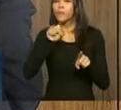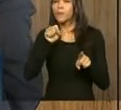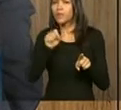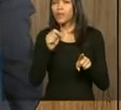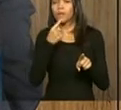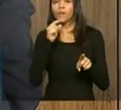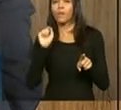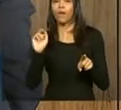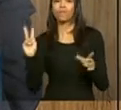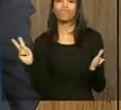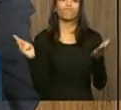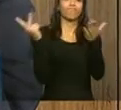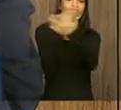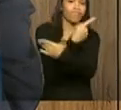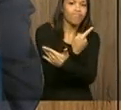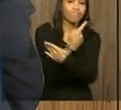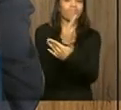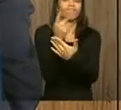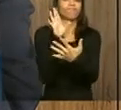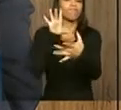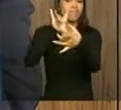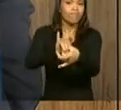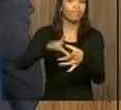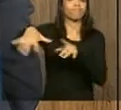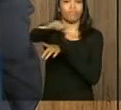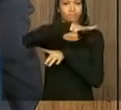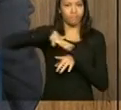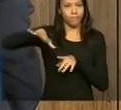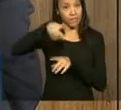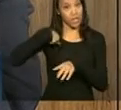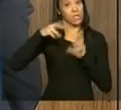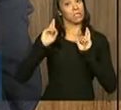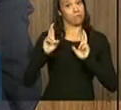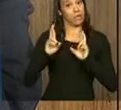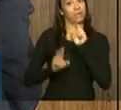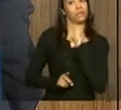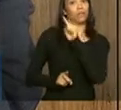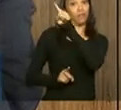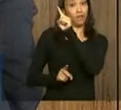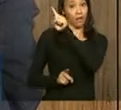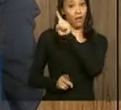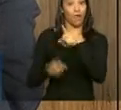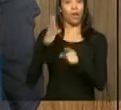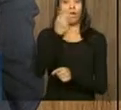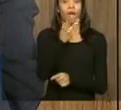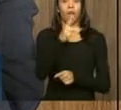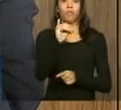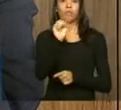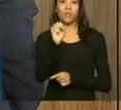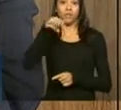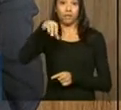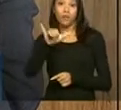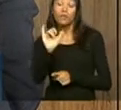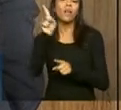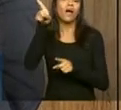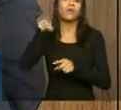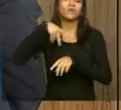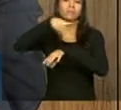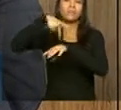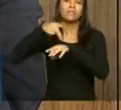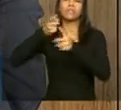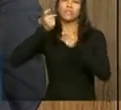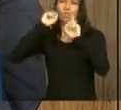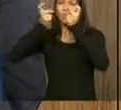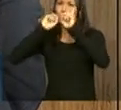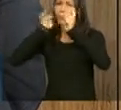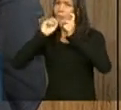atualidade. Então, espera-se que lá em Brisbane os presidentes também discutam não só